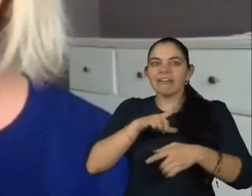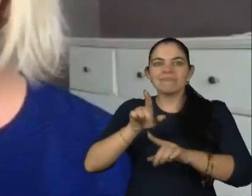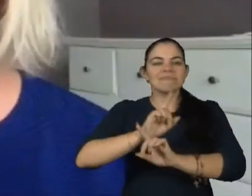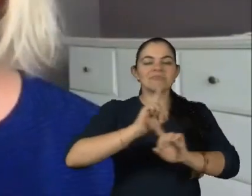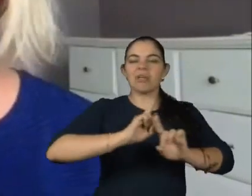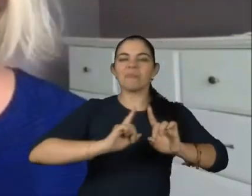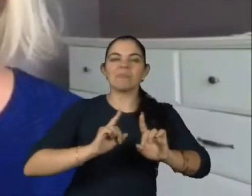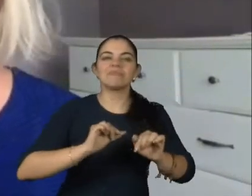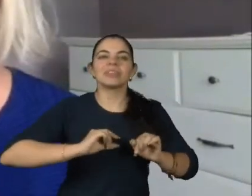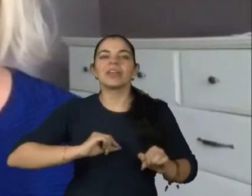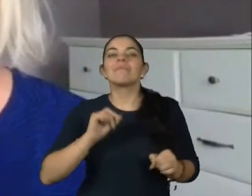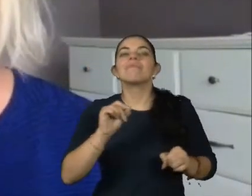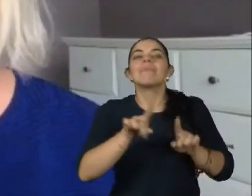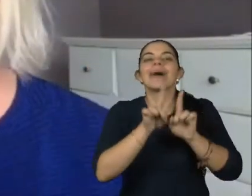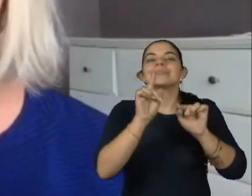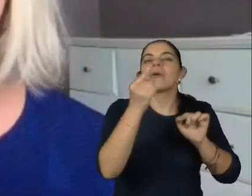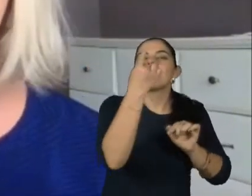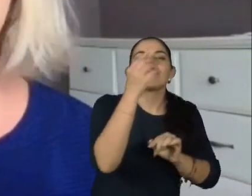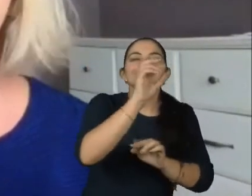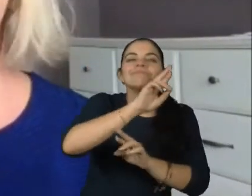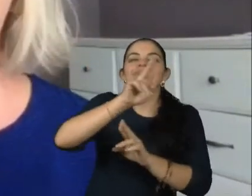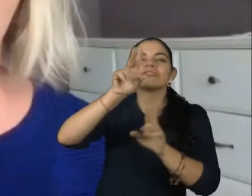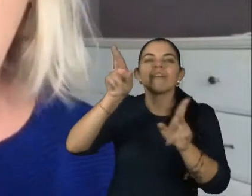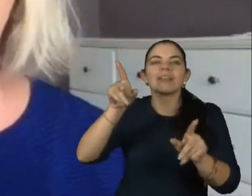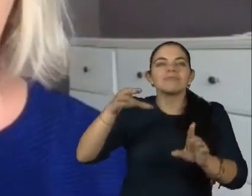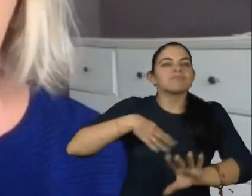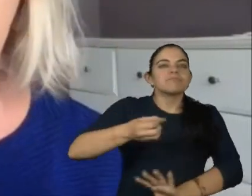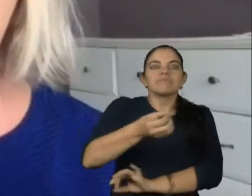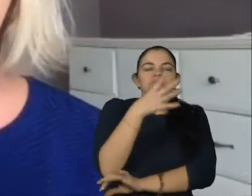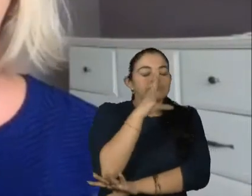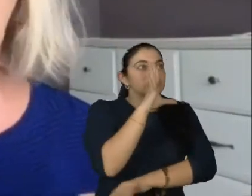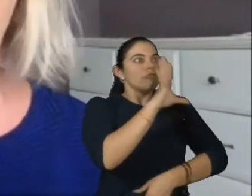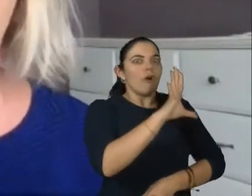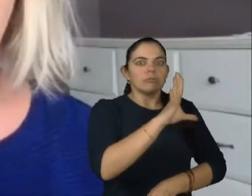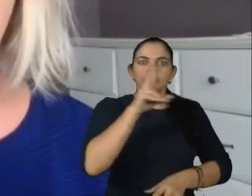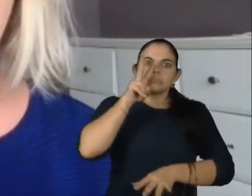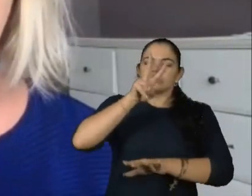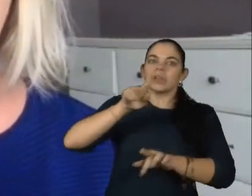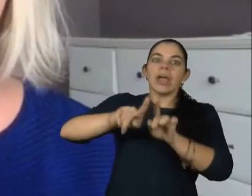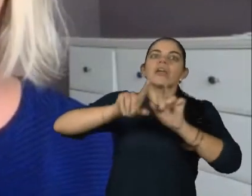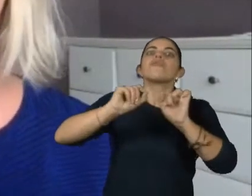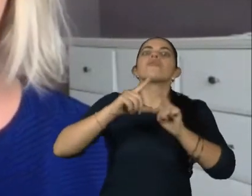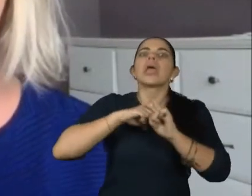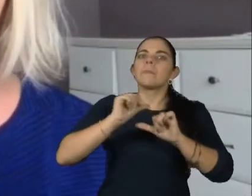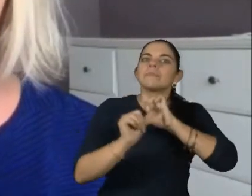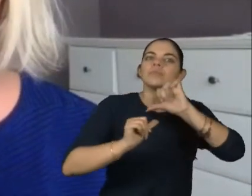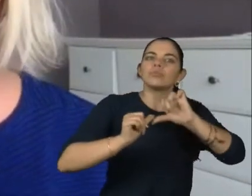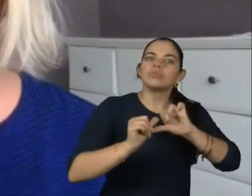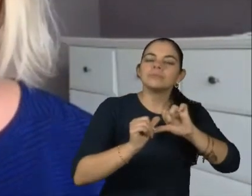não estamos. Mas é uma diferença brutal, brutal. E o que mudou?